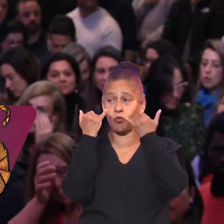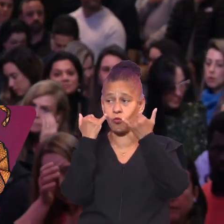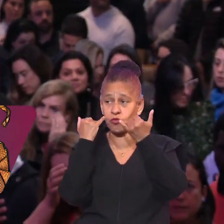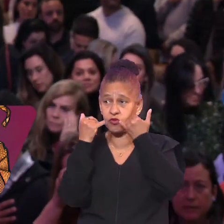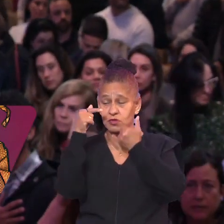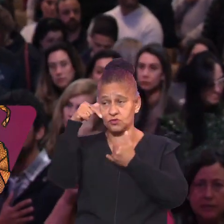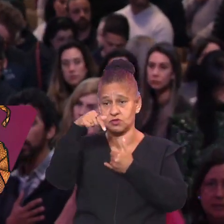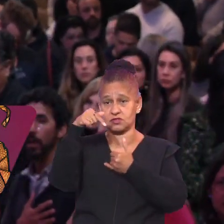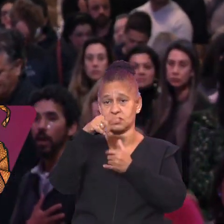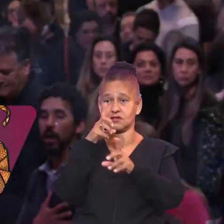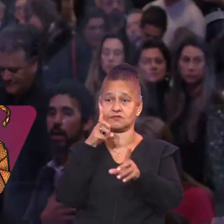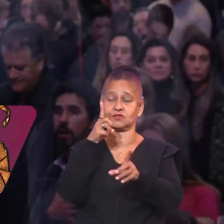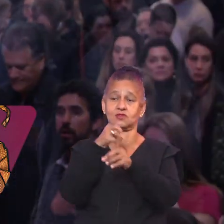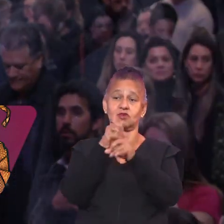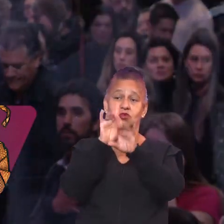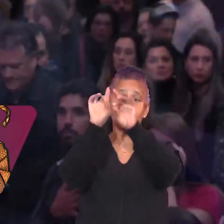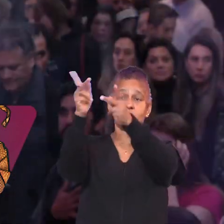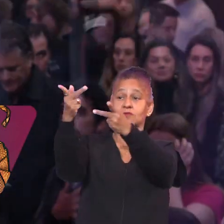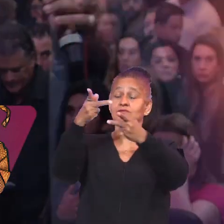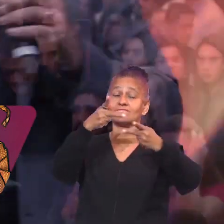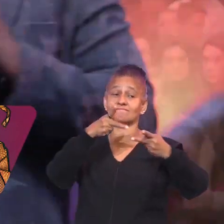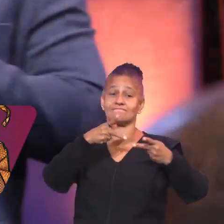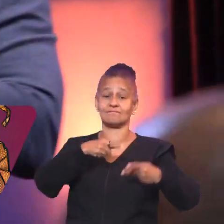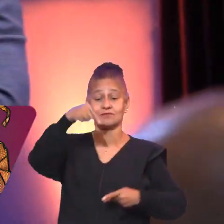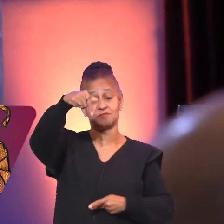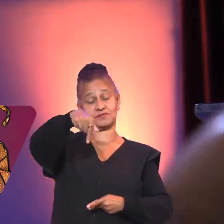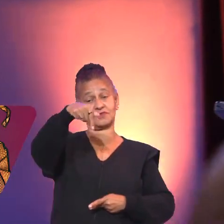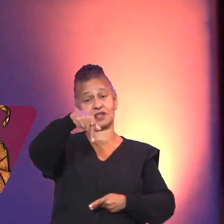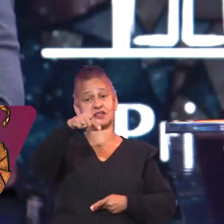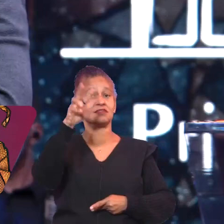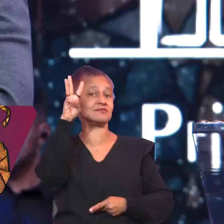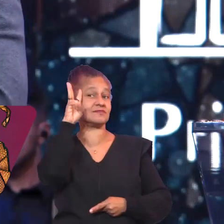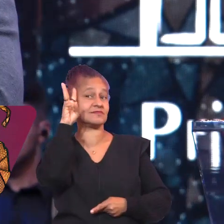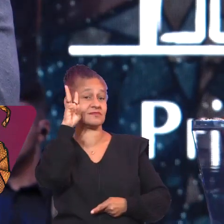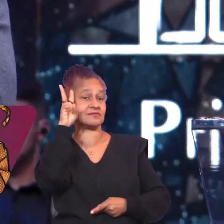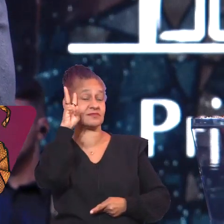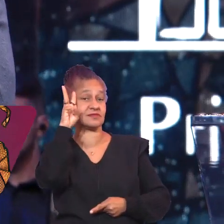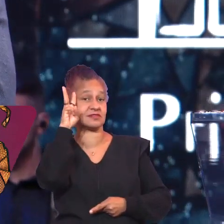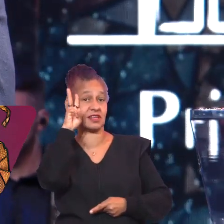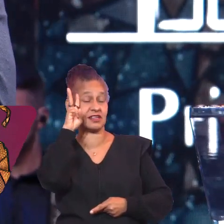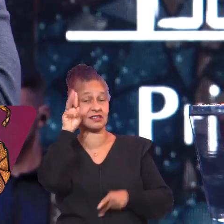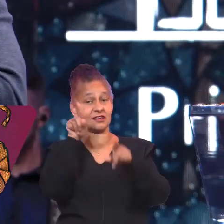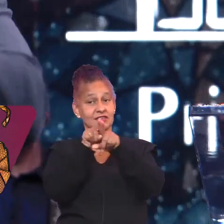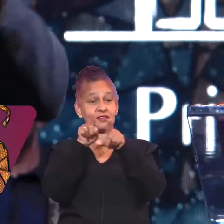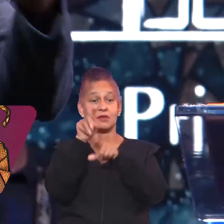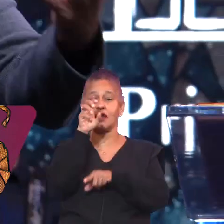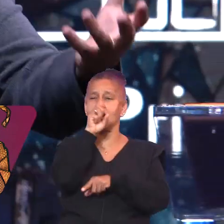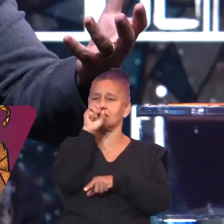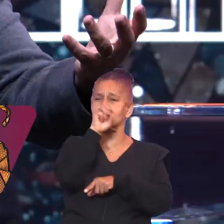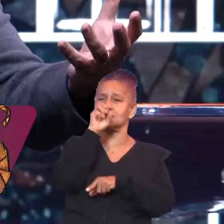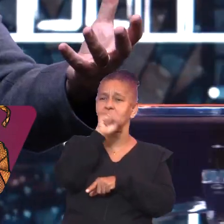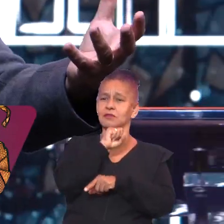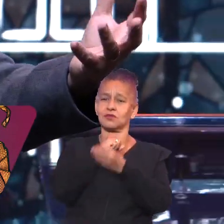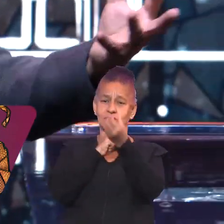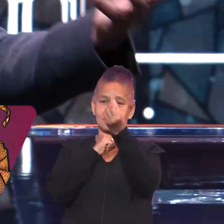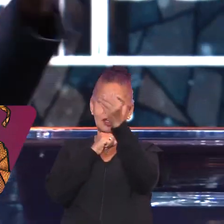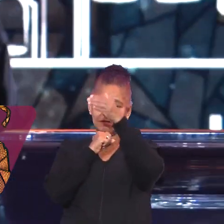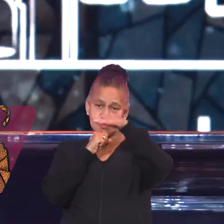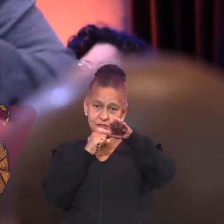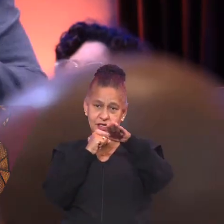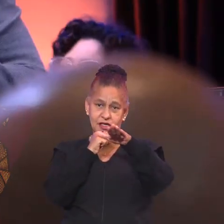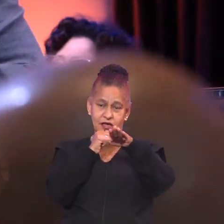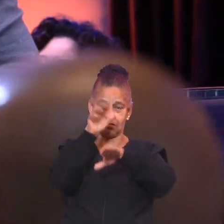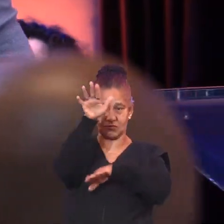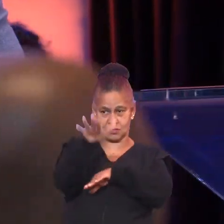Esse folheto É pra convidar você Pra estar aqui Terça-feira Pra participar do café Não deixe de vir Não